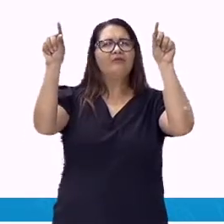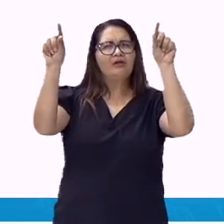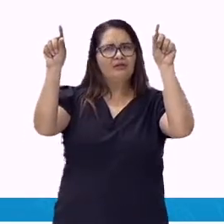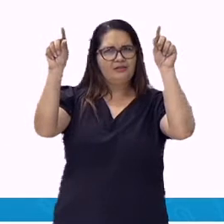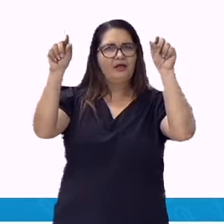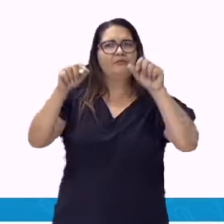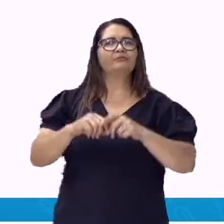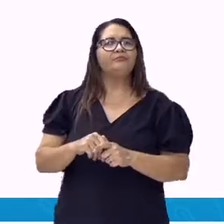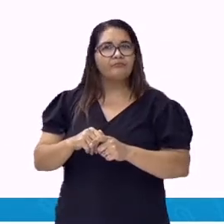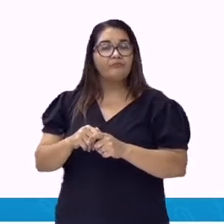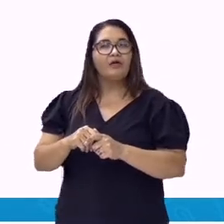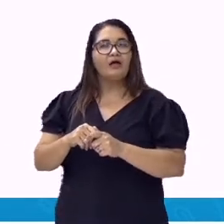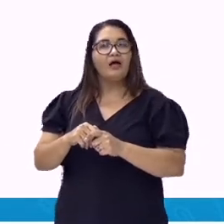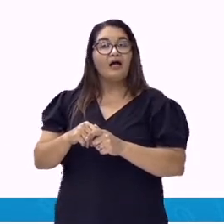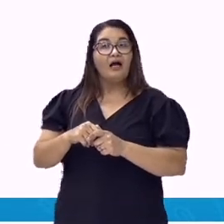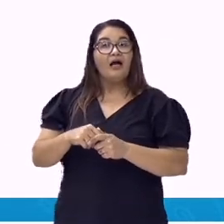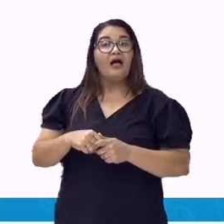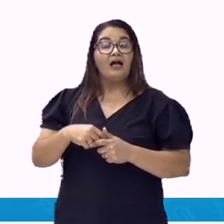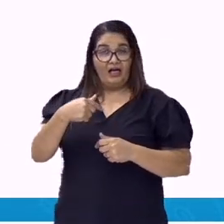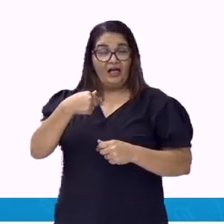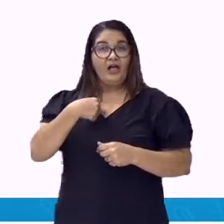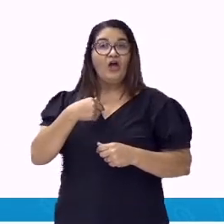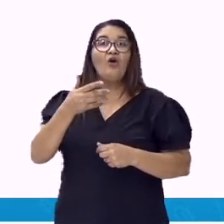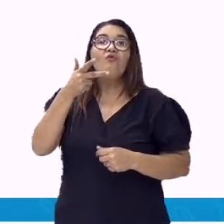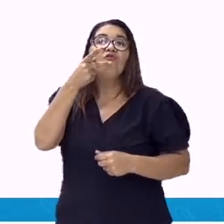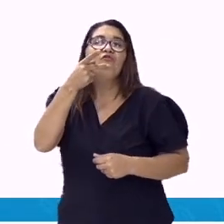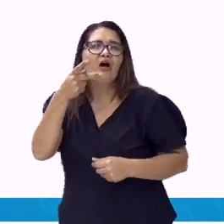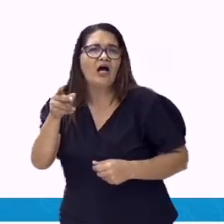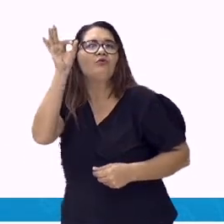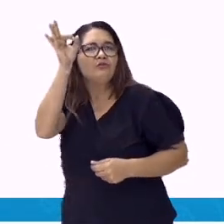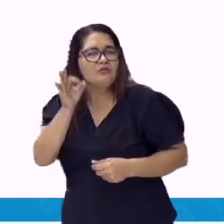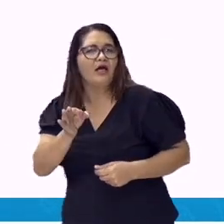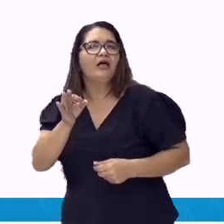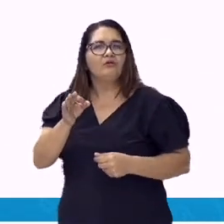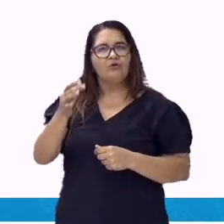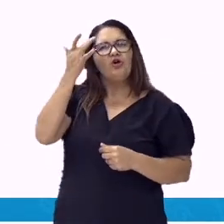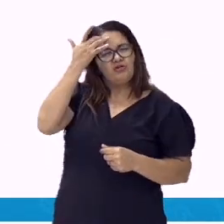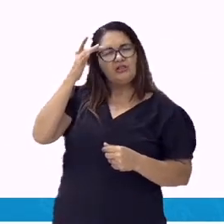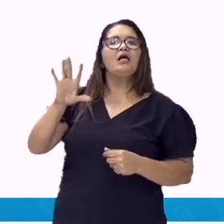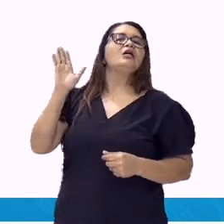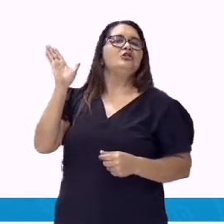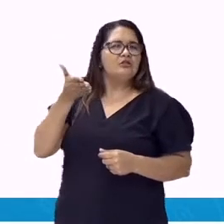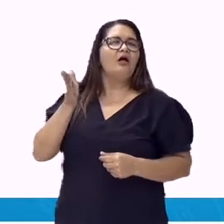o que digo. Observamos que o pronome o equivale àquilo.